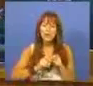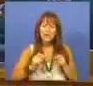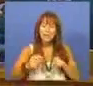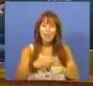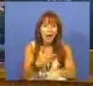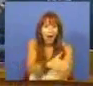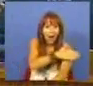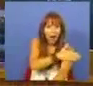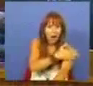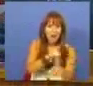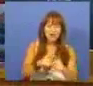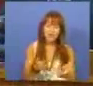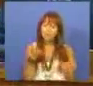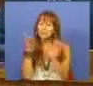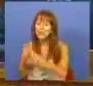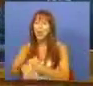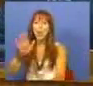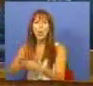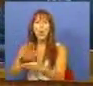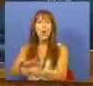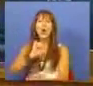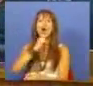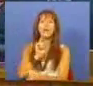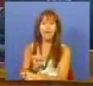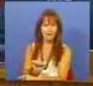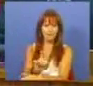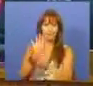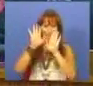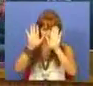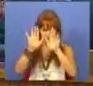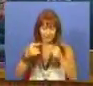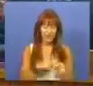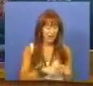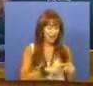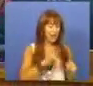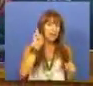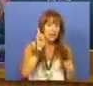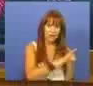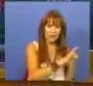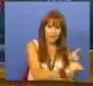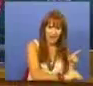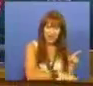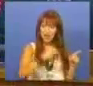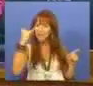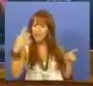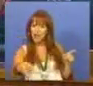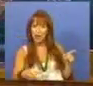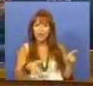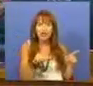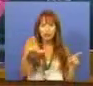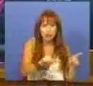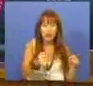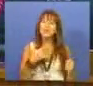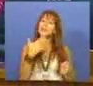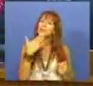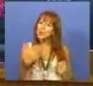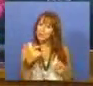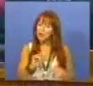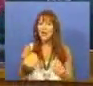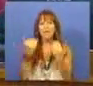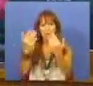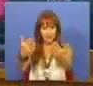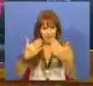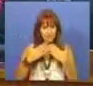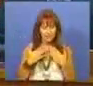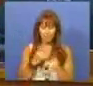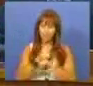anterior à entrada em vigor do Código. Ou seja, entre 10 e 29 de julho. Agradecia essas informações,